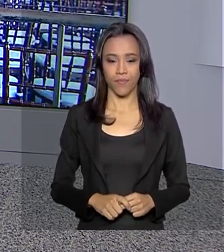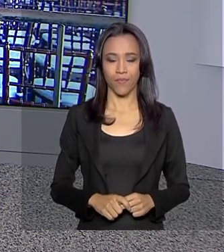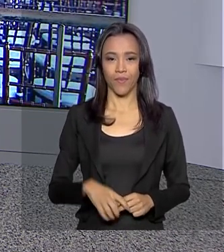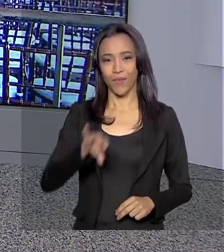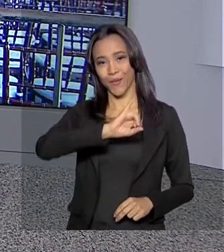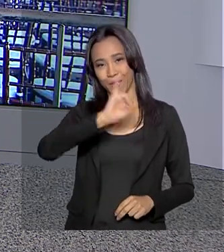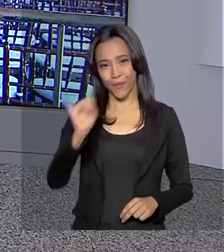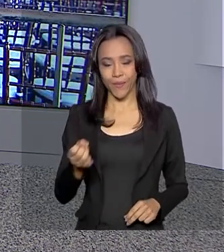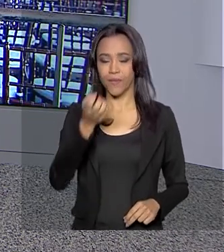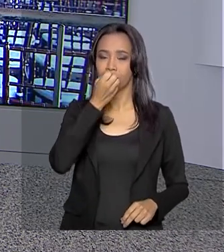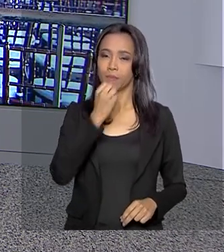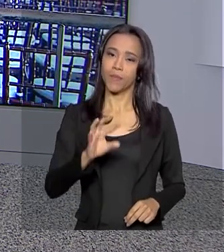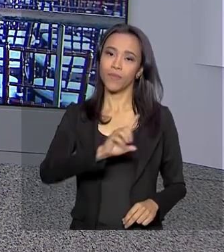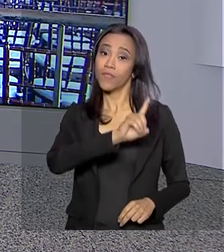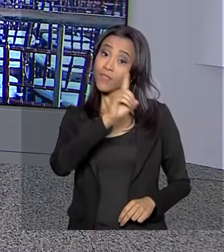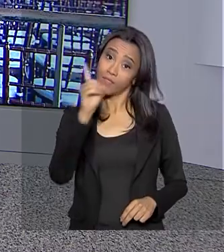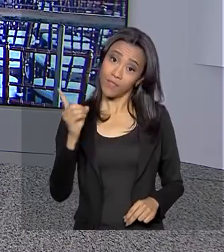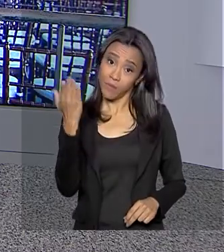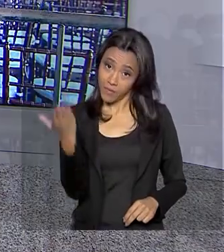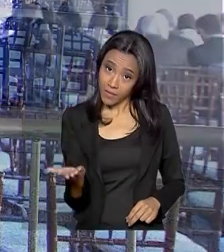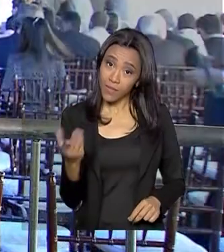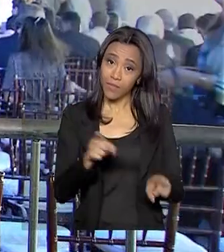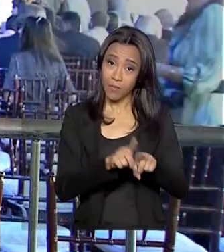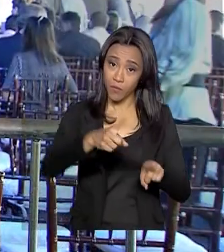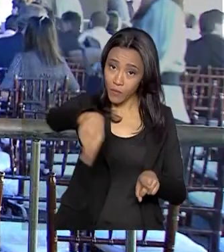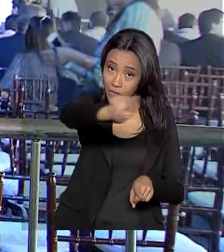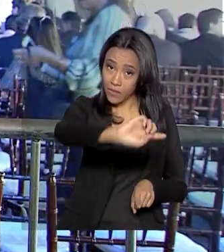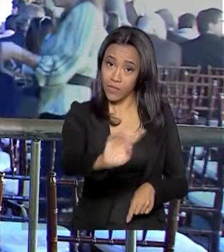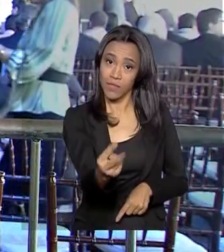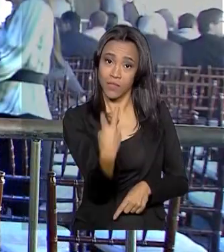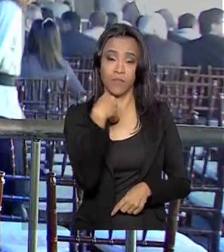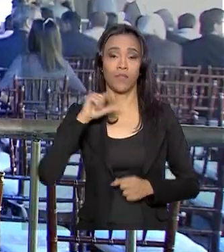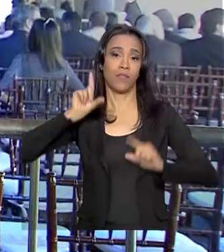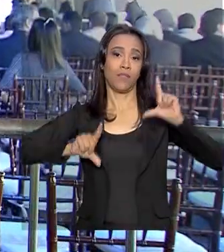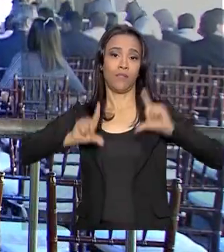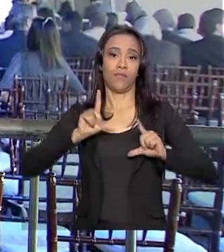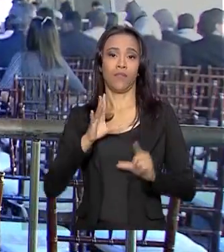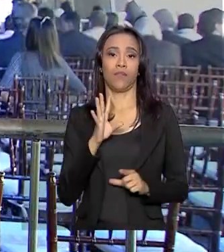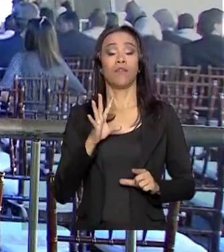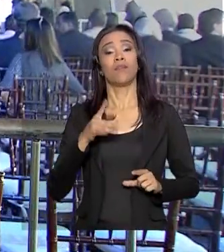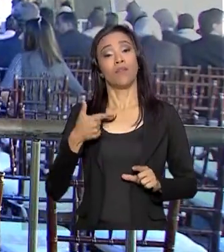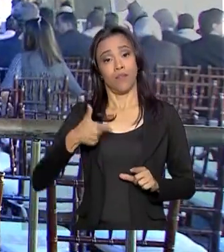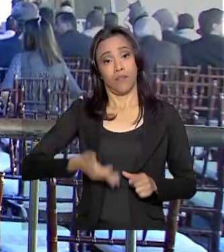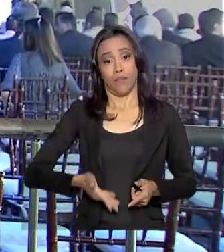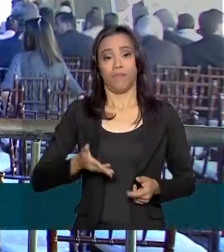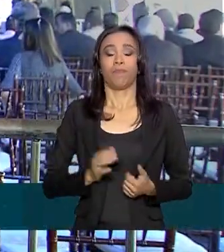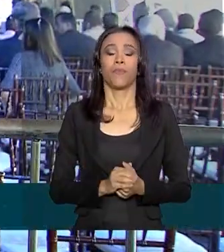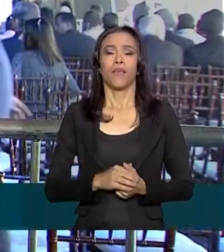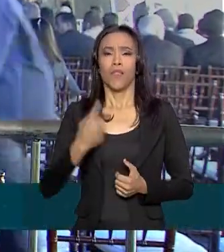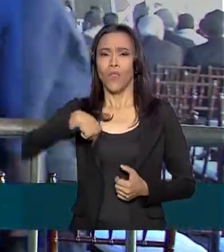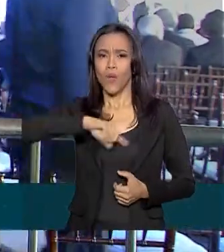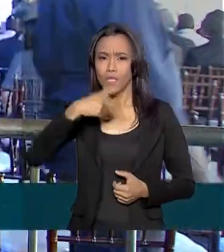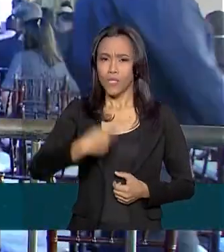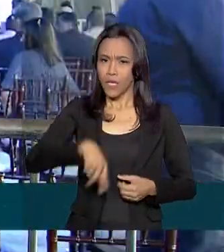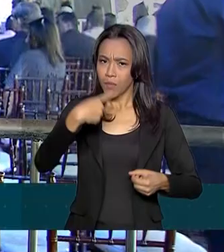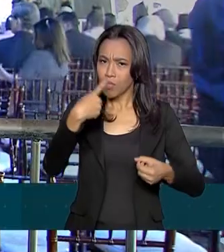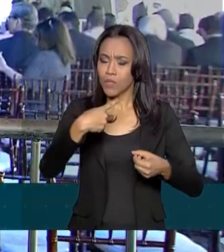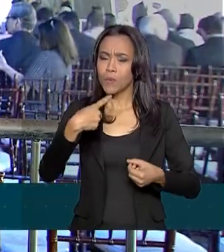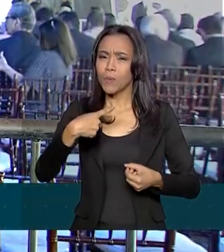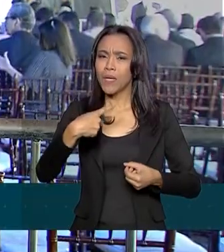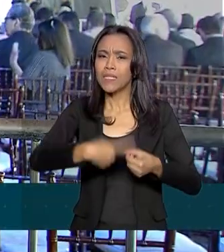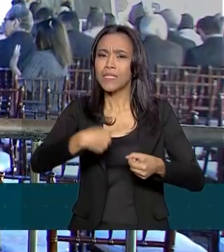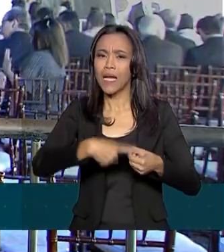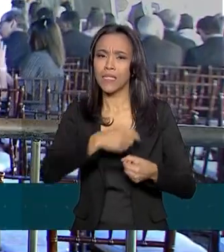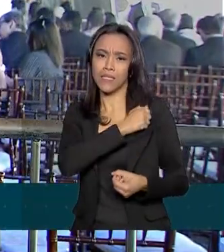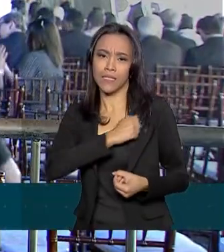Olá, Renata. Bom dia pra você e bom dia a todos que nos acompanham aqui pela TV Brasil. Nós estamos no Porto Seco Centro-Oeste, em Anápolis, cidade